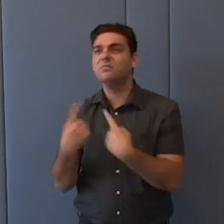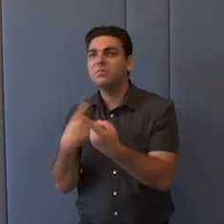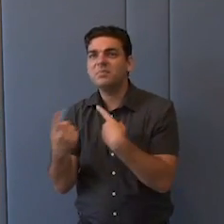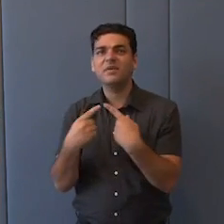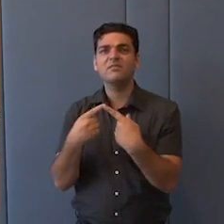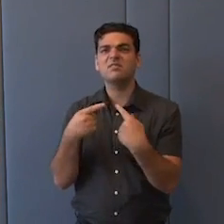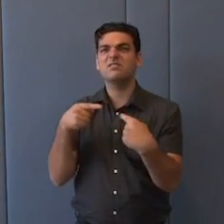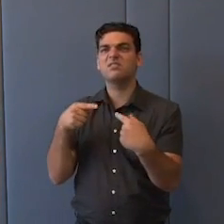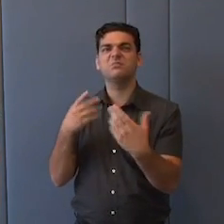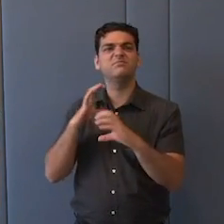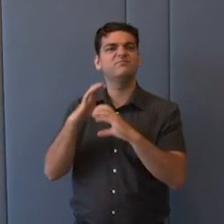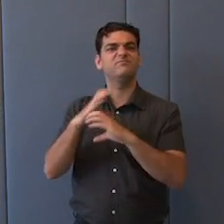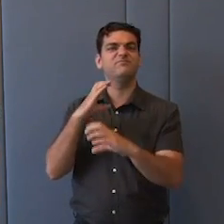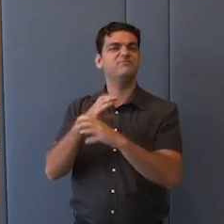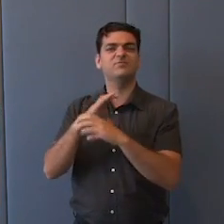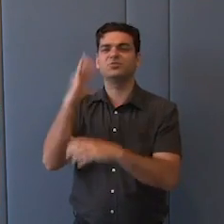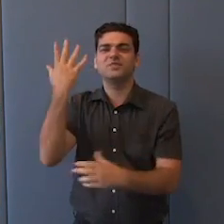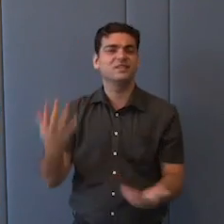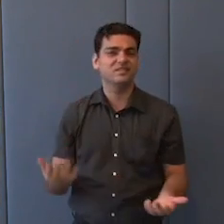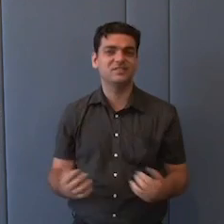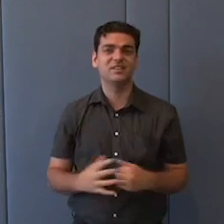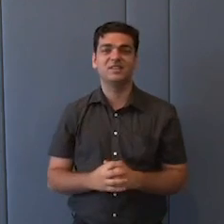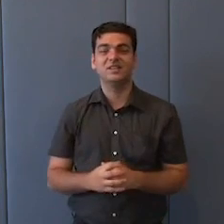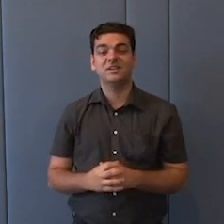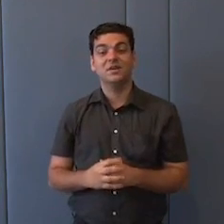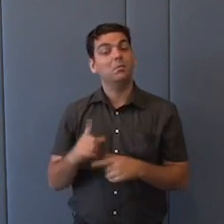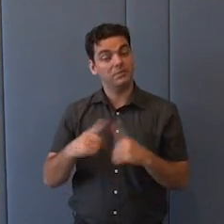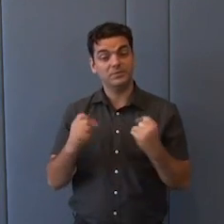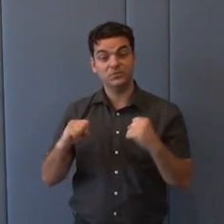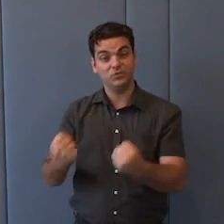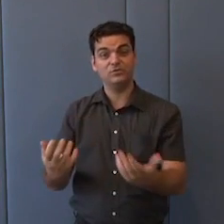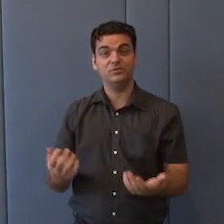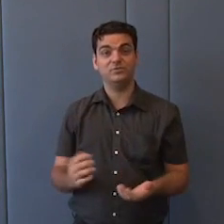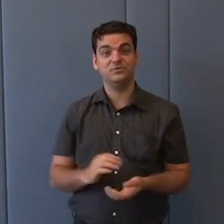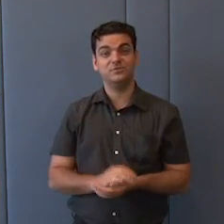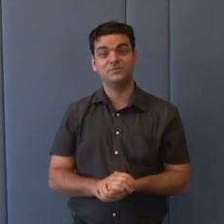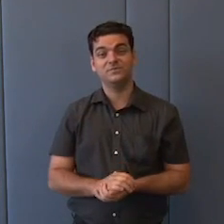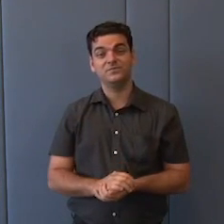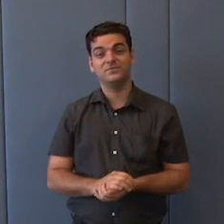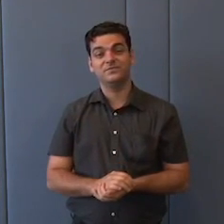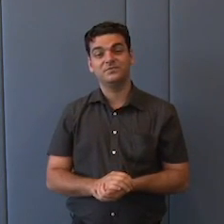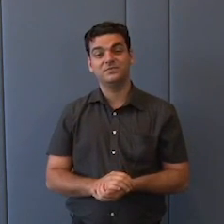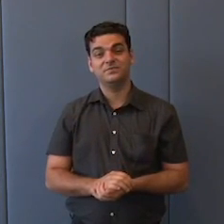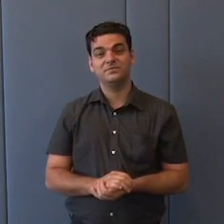quem sou eu ou quem é qualquer pessoa para interpretar, mas acho que é necessário. Eu acho que